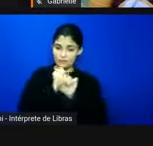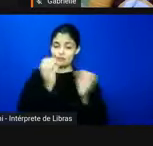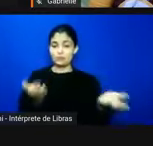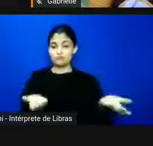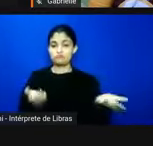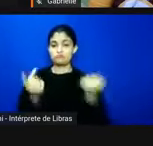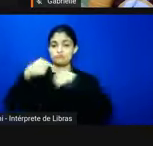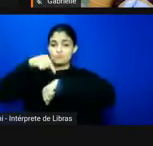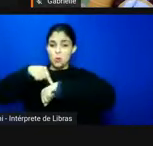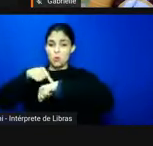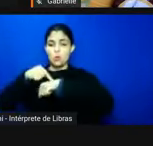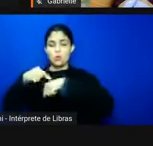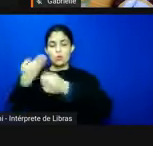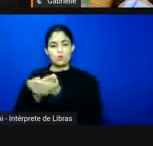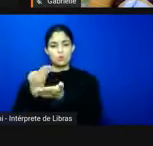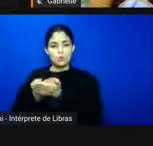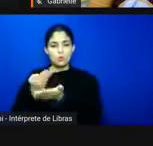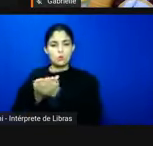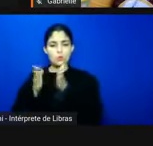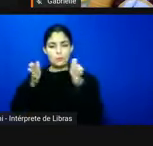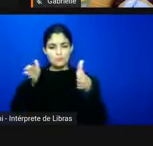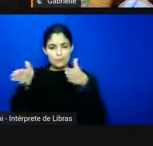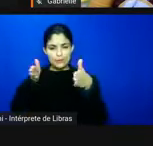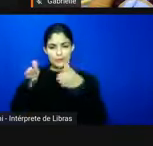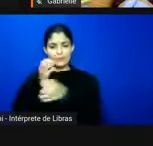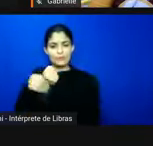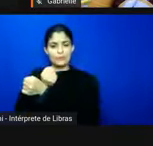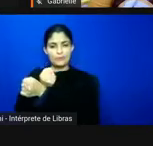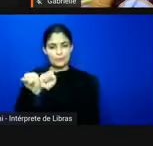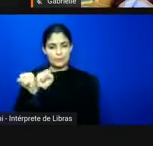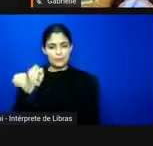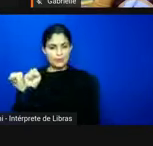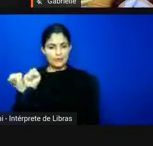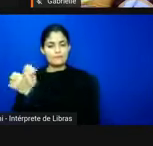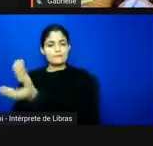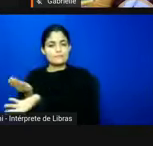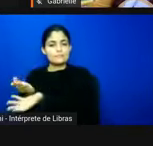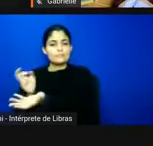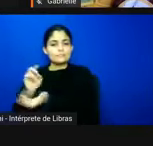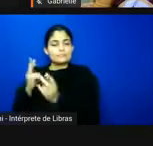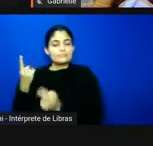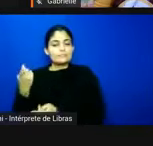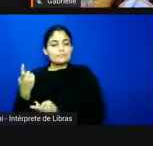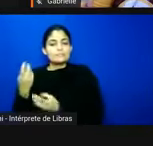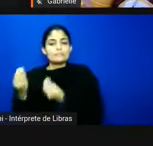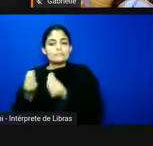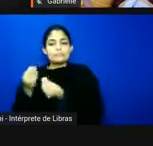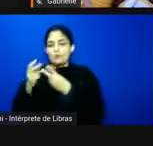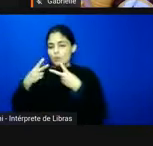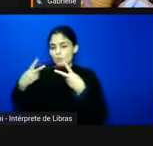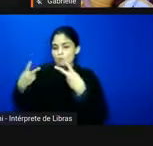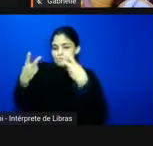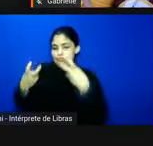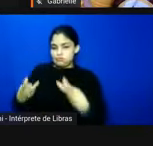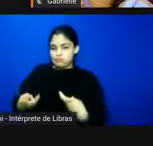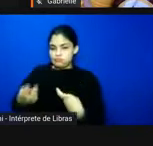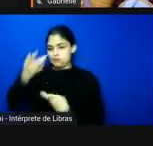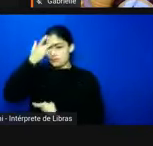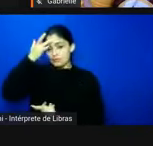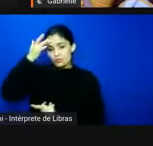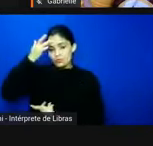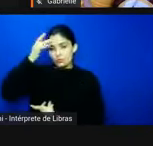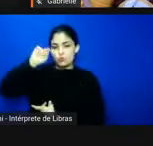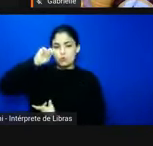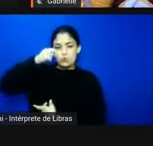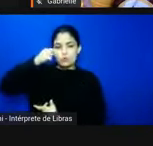o período escravista a única praticamente a única forma de enxergar as pessoas negras é